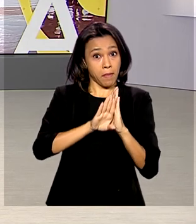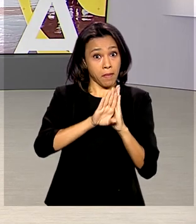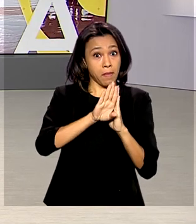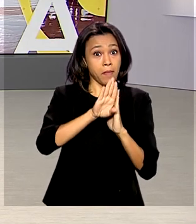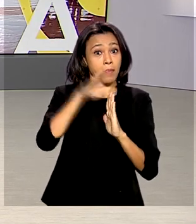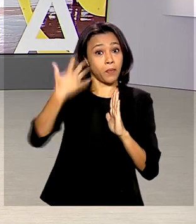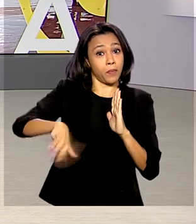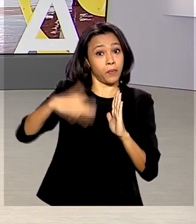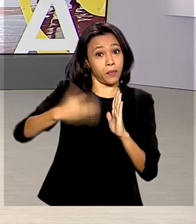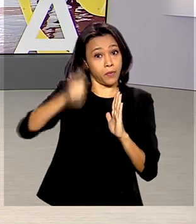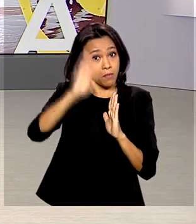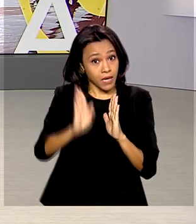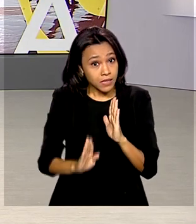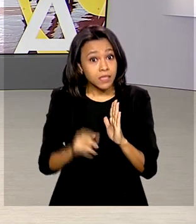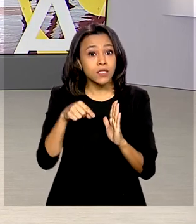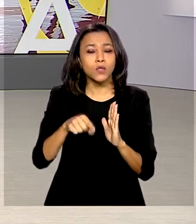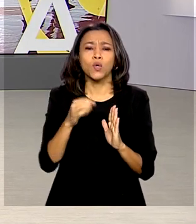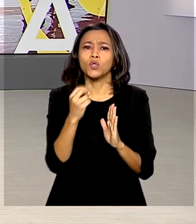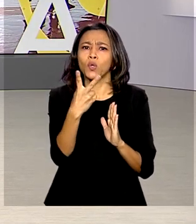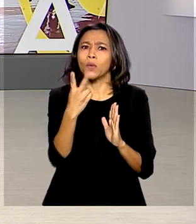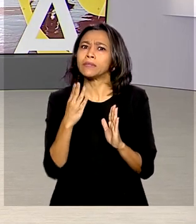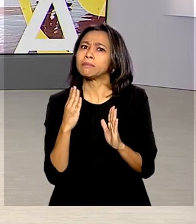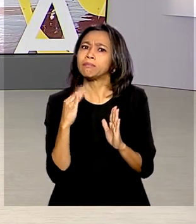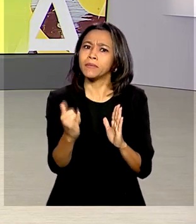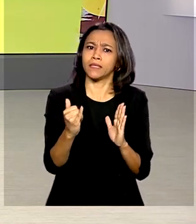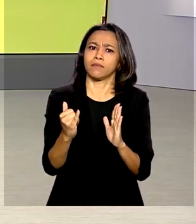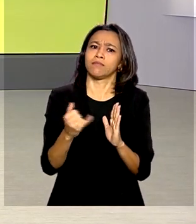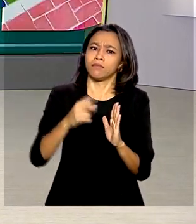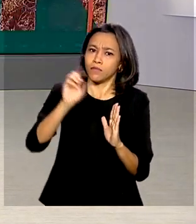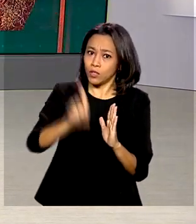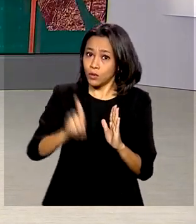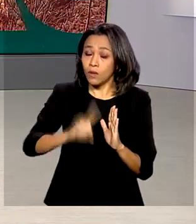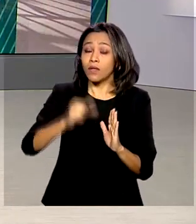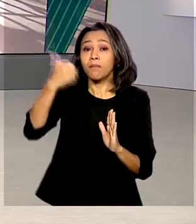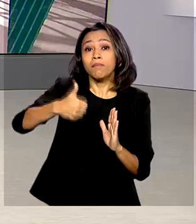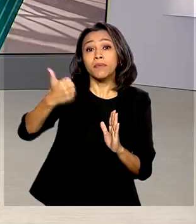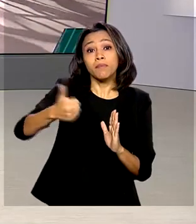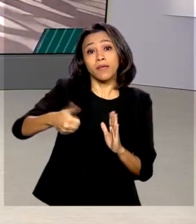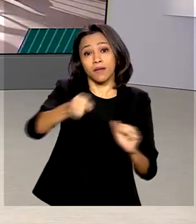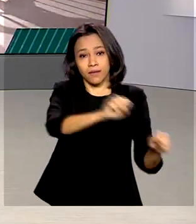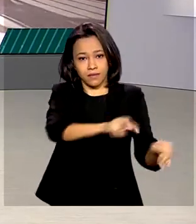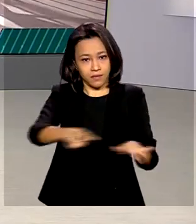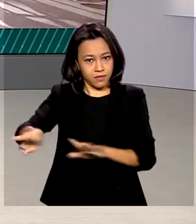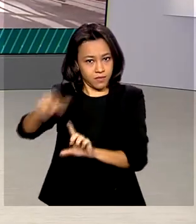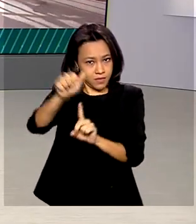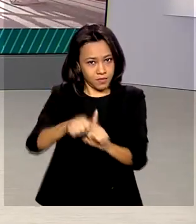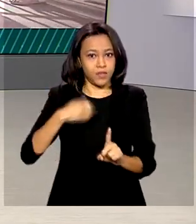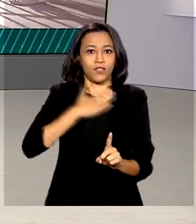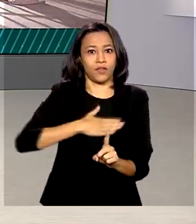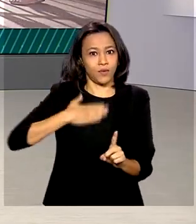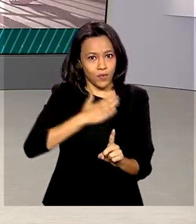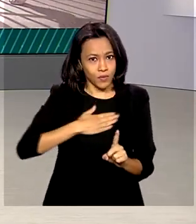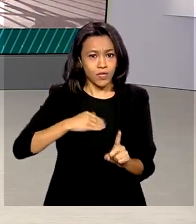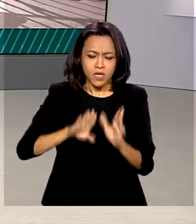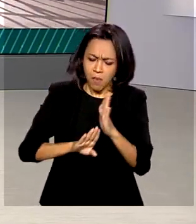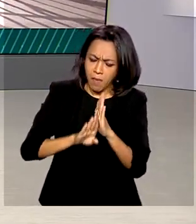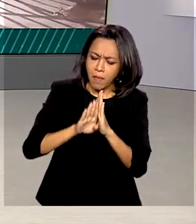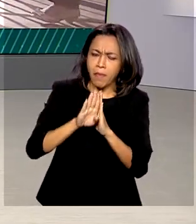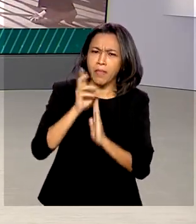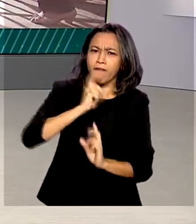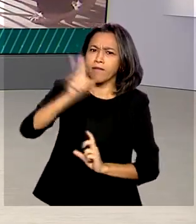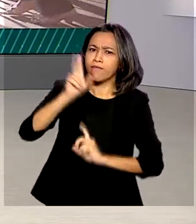superávit de 2 bilhões de dólares na primeira semana de agosto, de acordo com o Ministério da Economia. O aumento nas